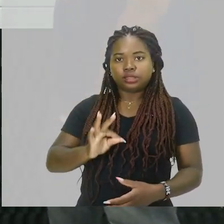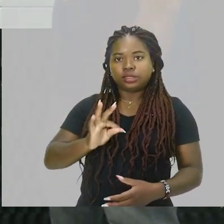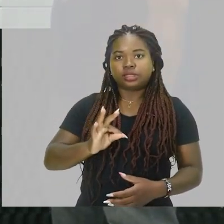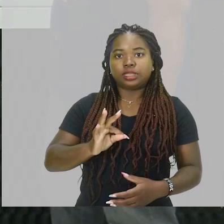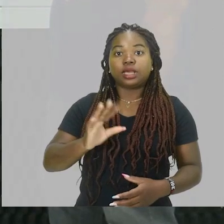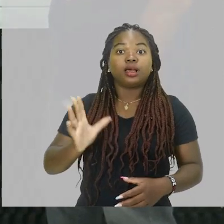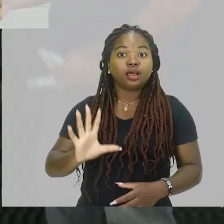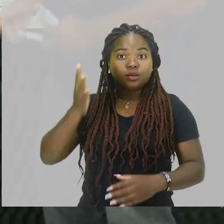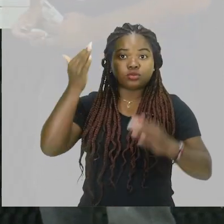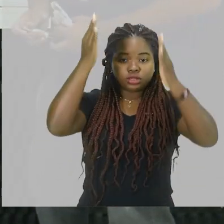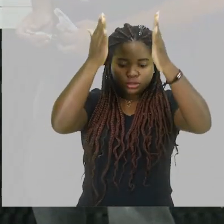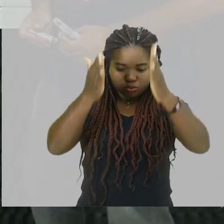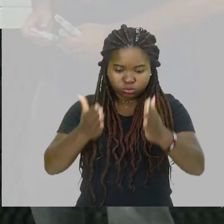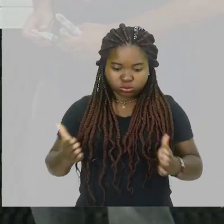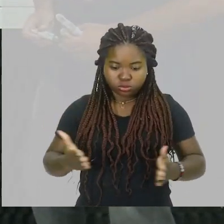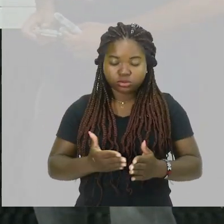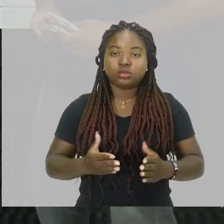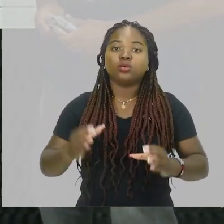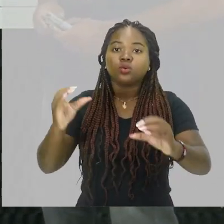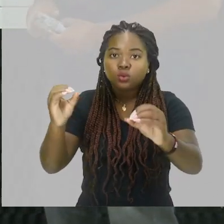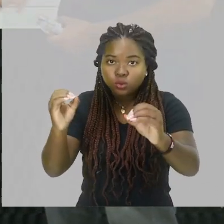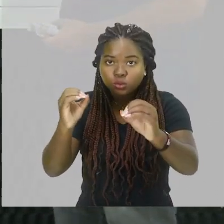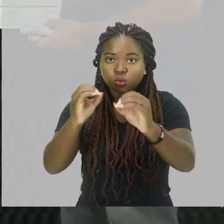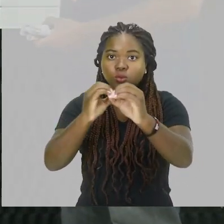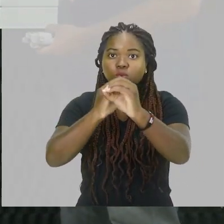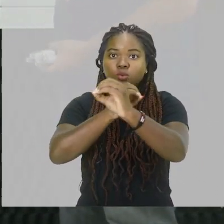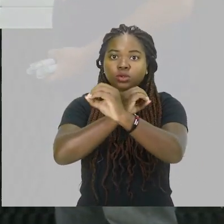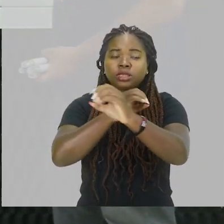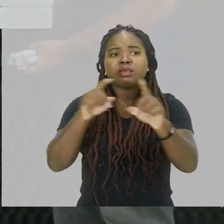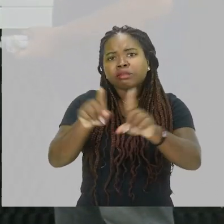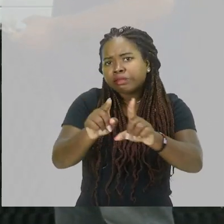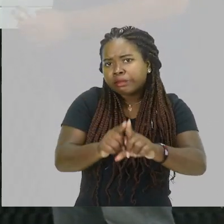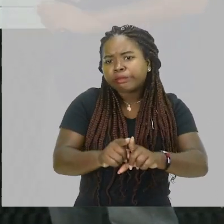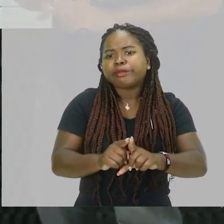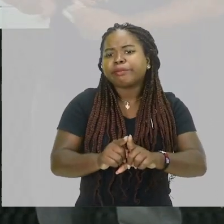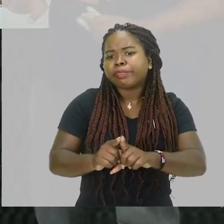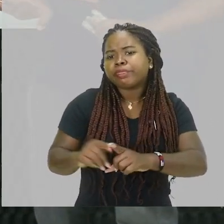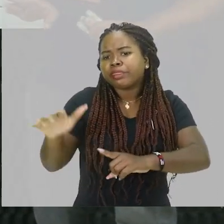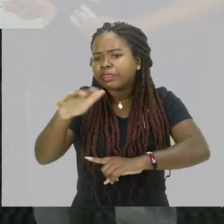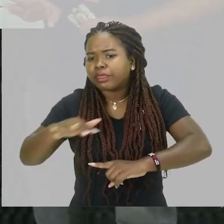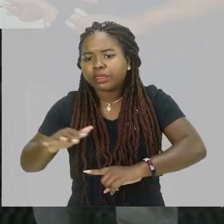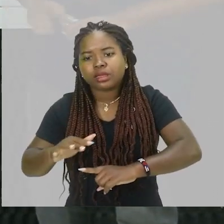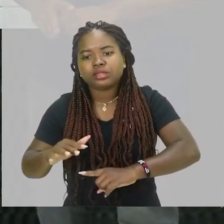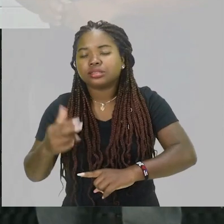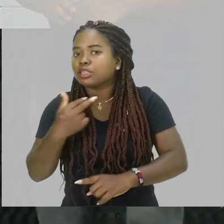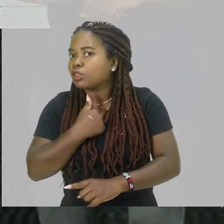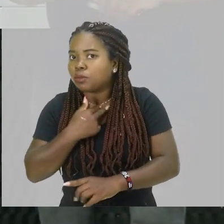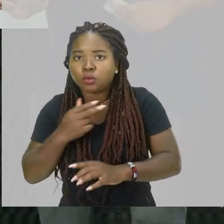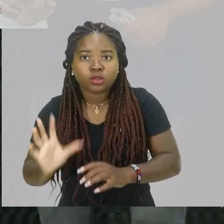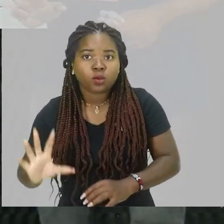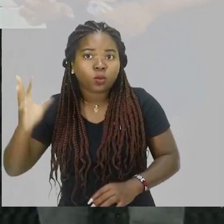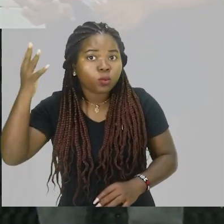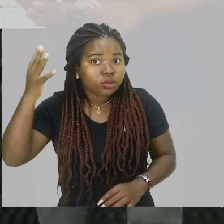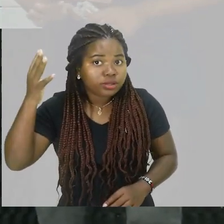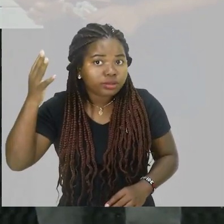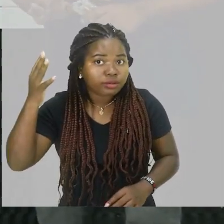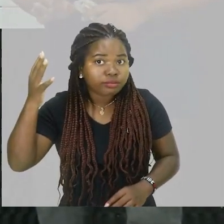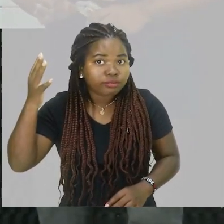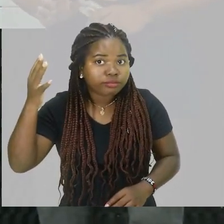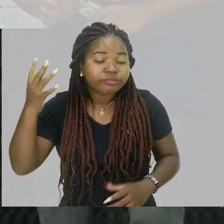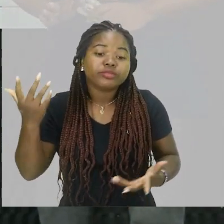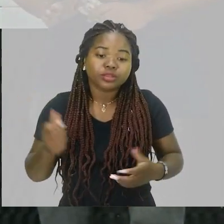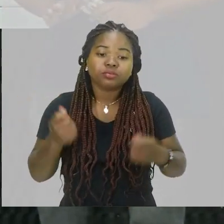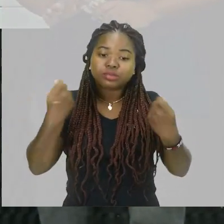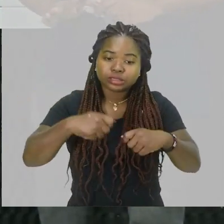propício para o eclipse, e tem locais em que eles não são propícios para o eclipse, certo? Então essa é a primeira coisa que a gente tem